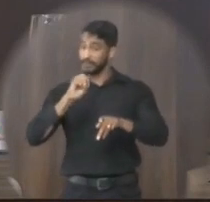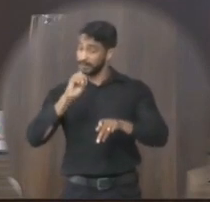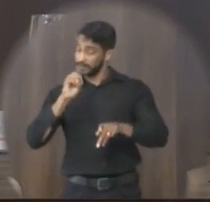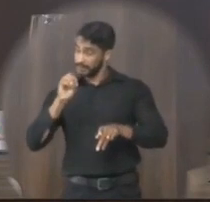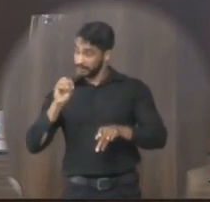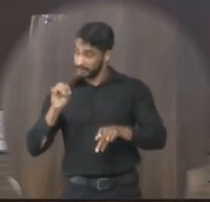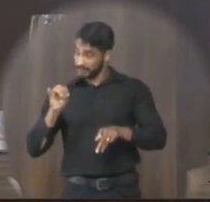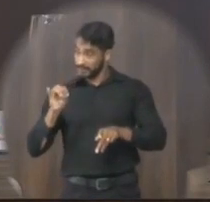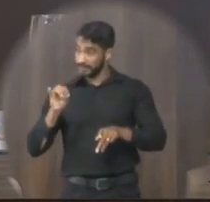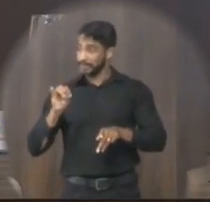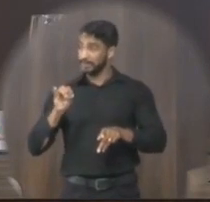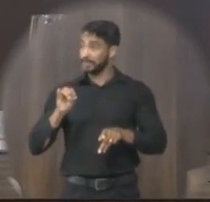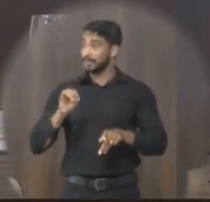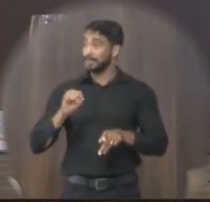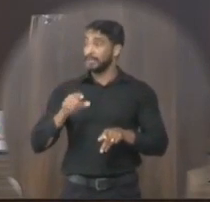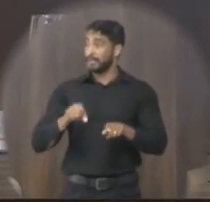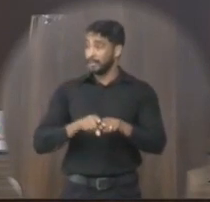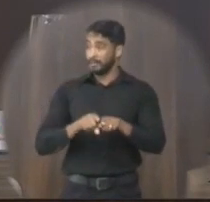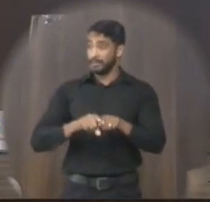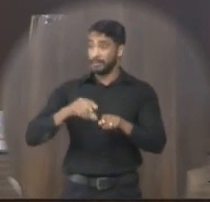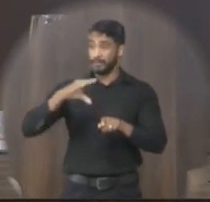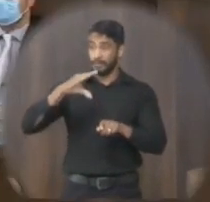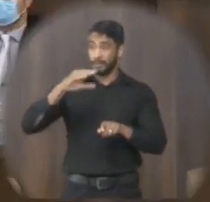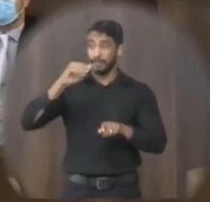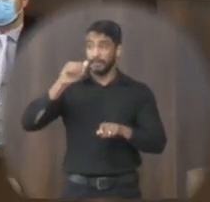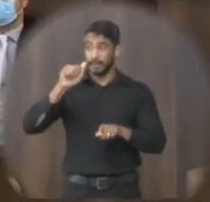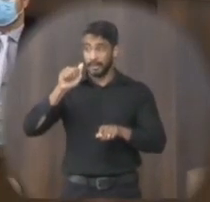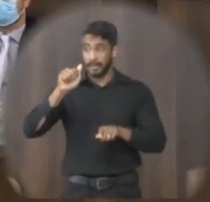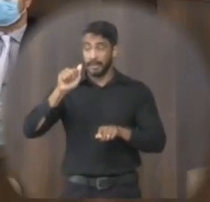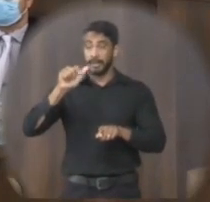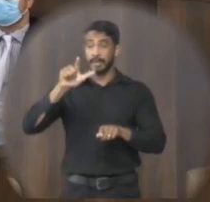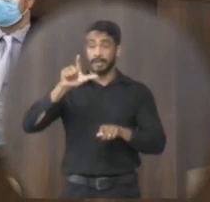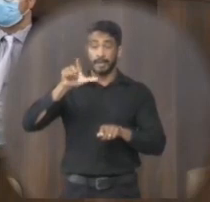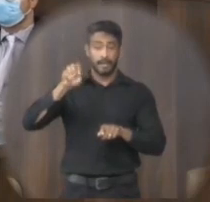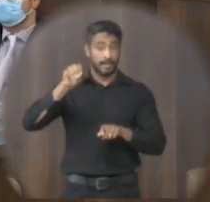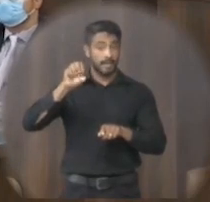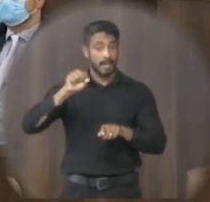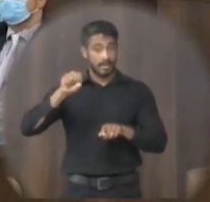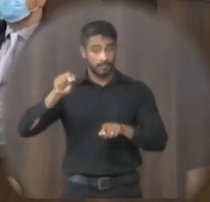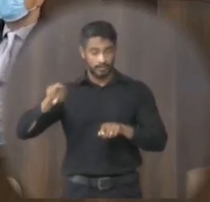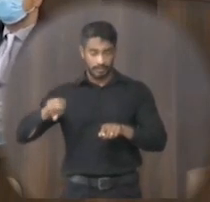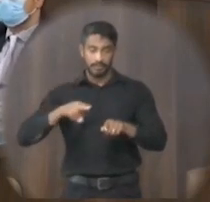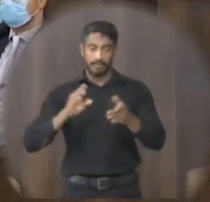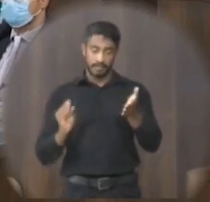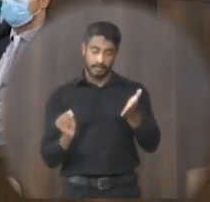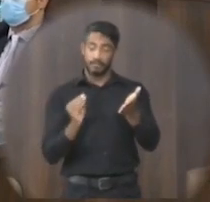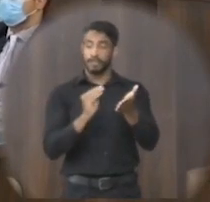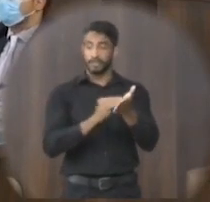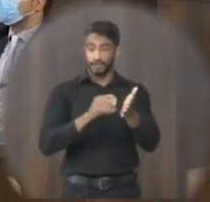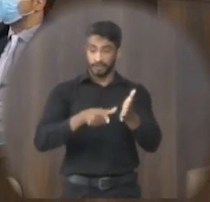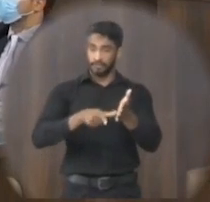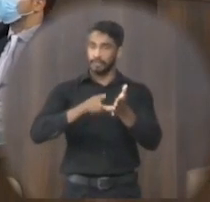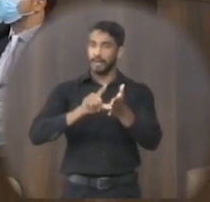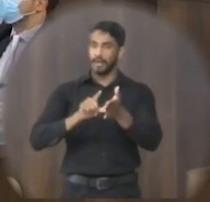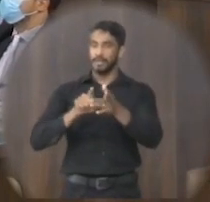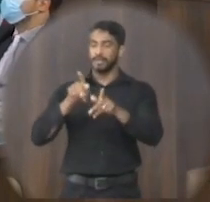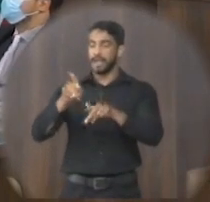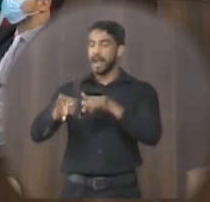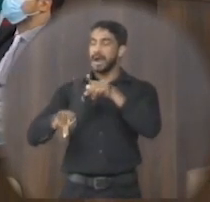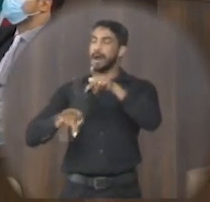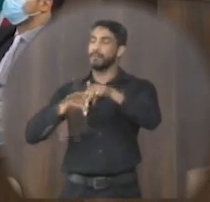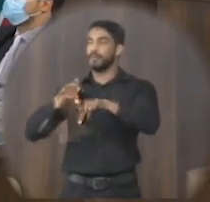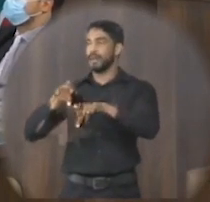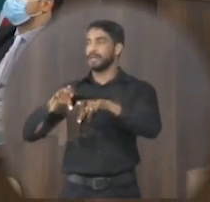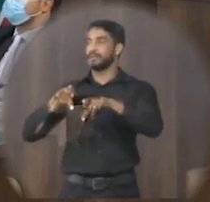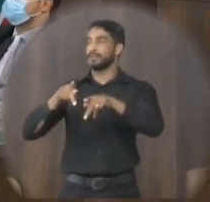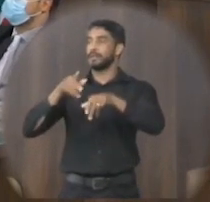igual o Carlinhos fez o uso da tribuna aqui hoje para falar ele faz um registro com antecedência e a população vai e participa da